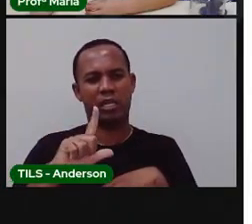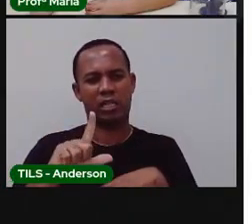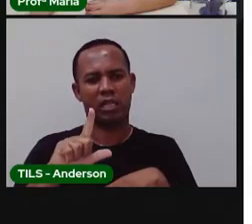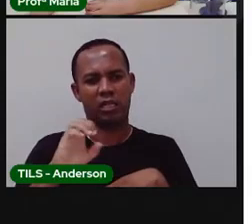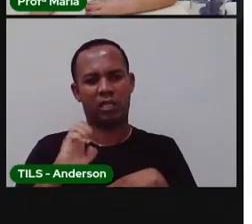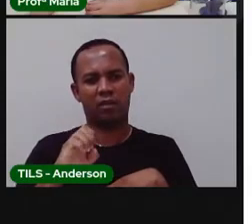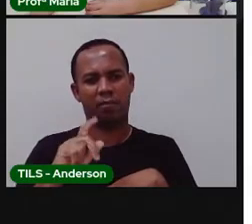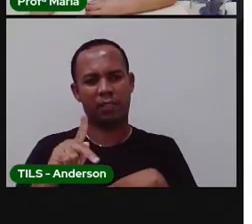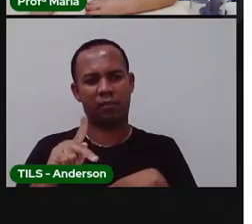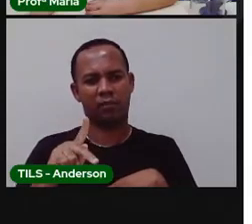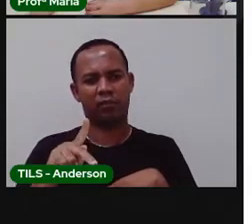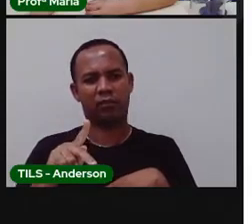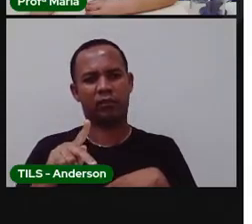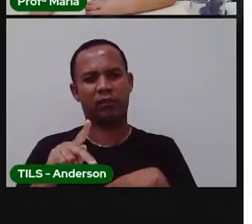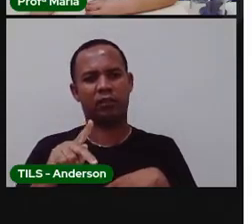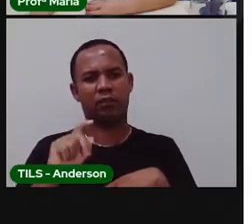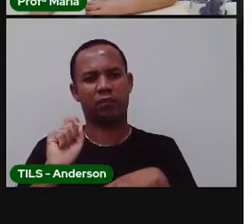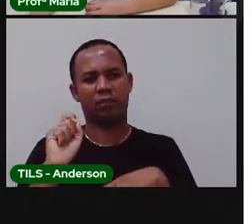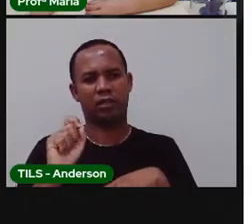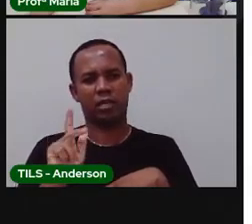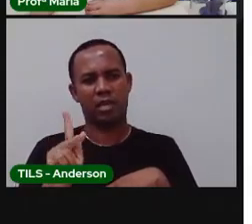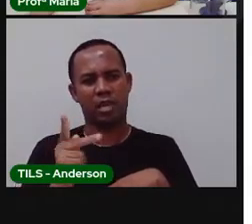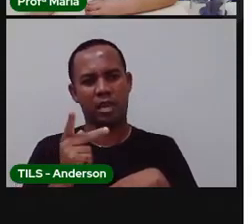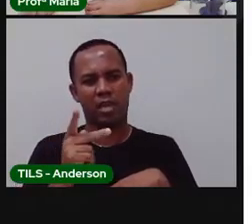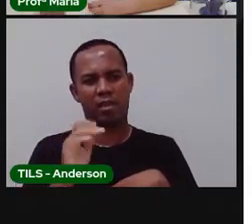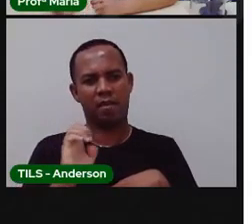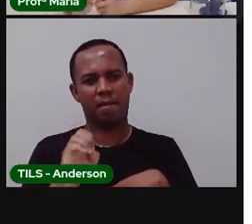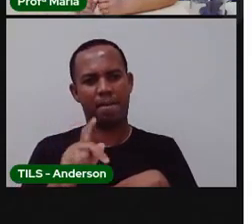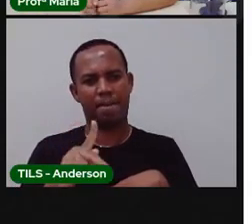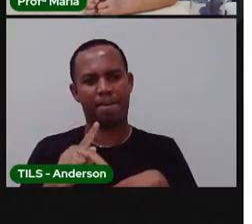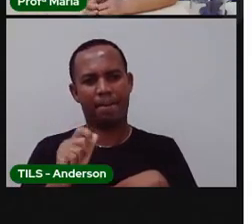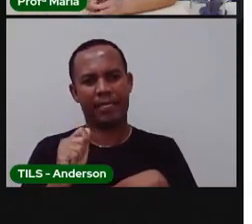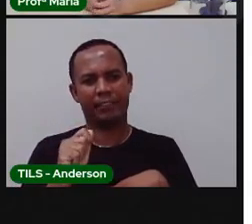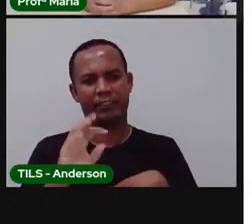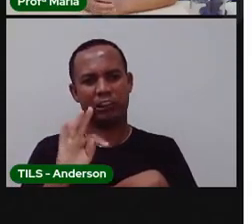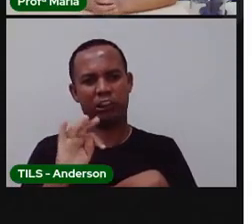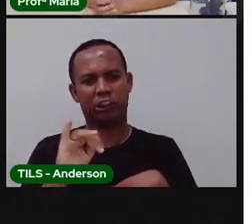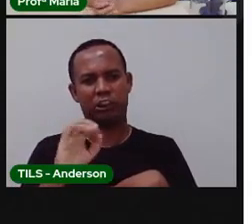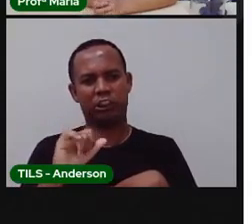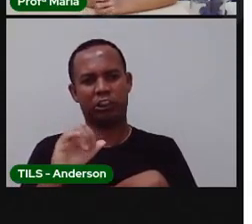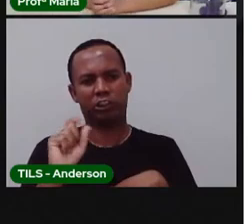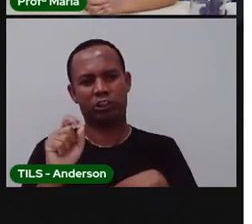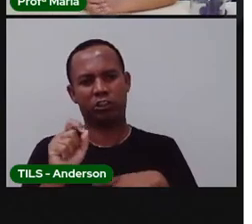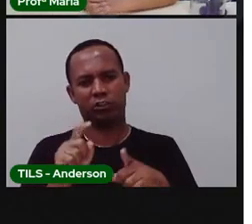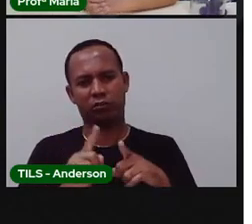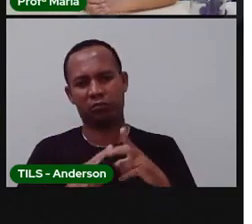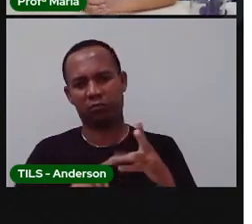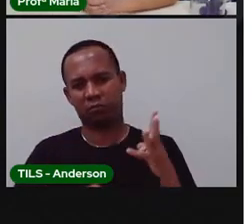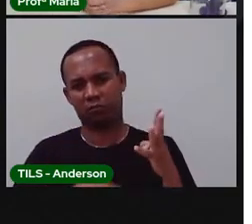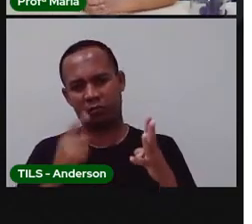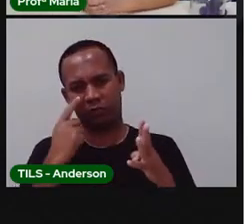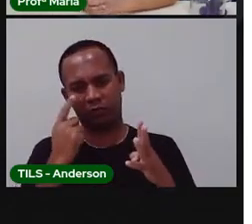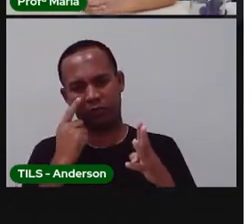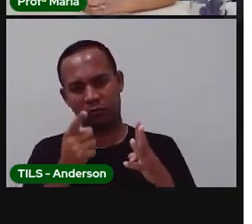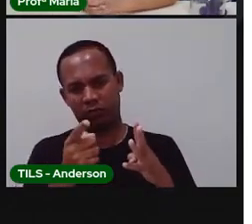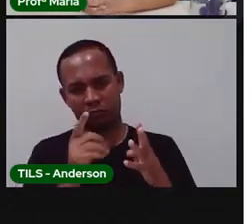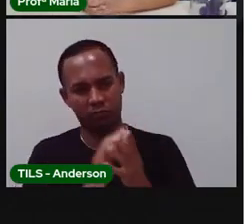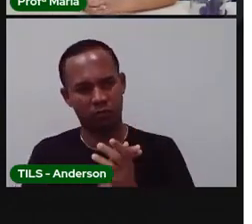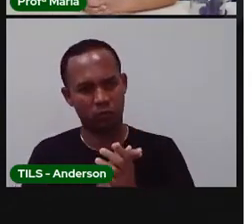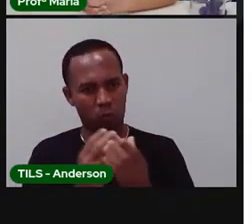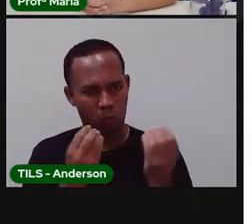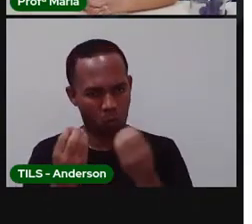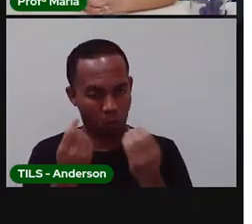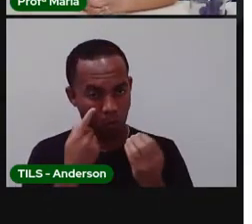hepatite e esquistossomose. Detalhezinho aí para vocês, né? A prova não vai dar spoiler, porque aqui a gente não dá